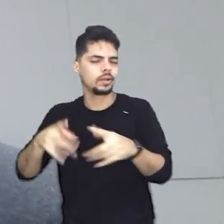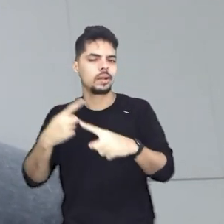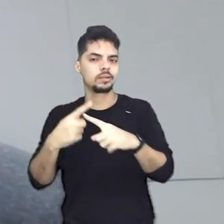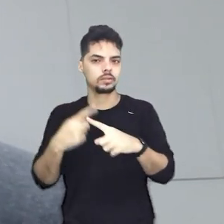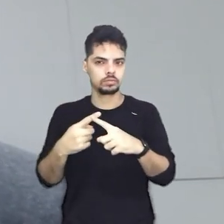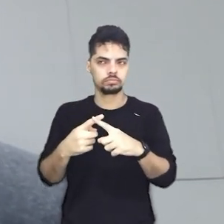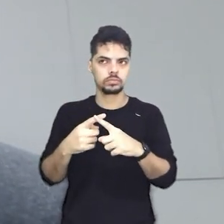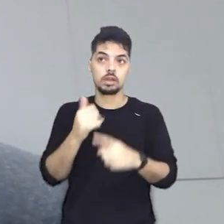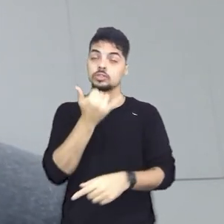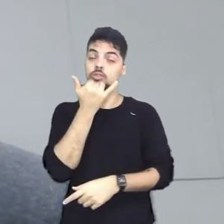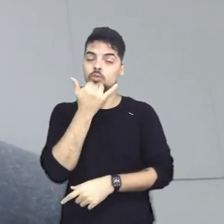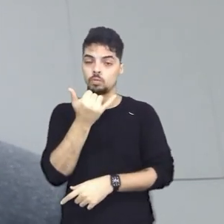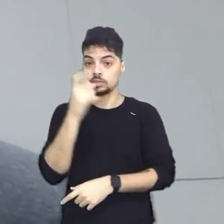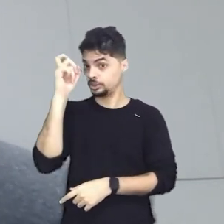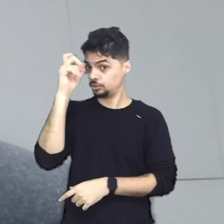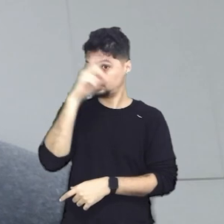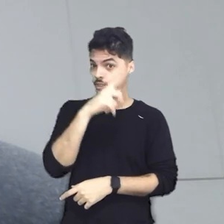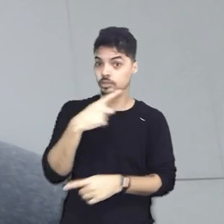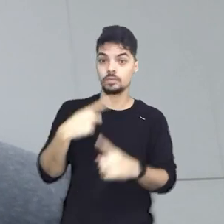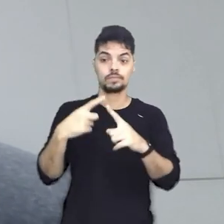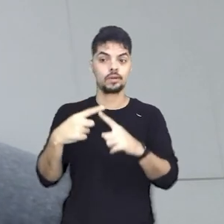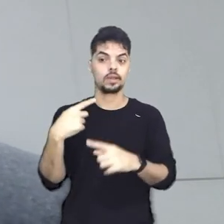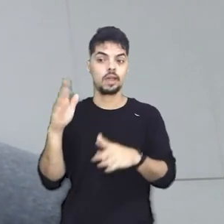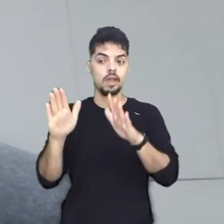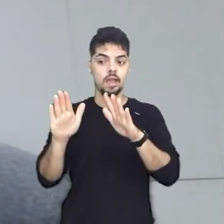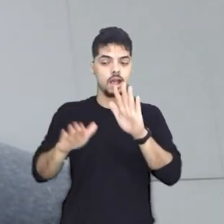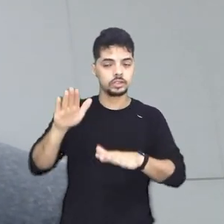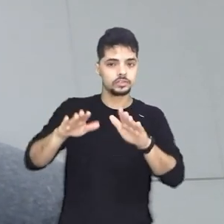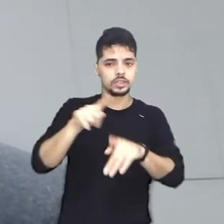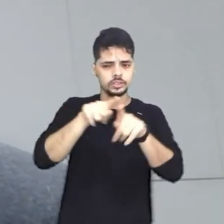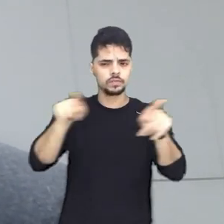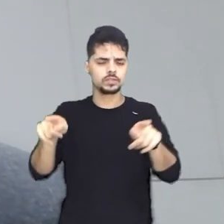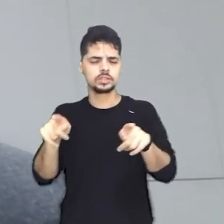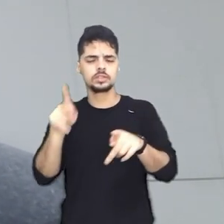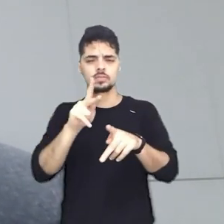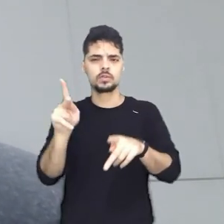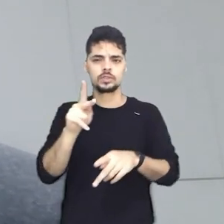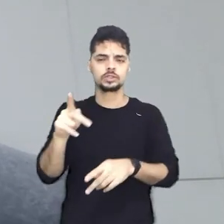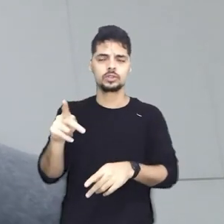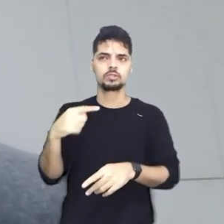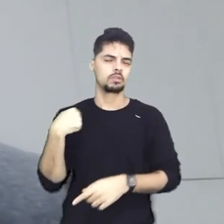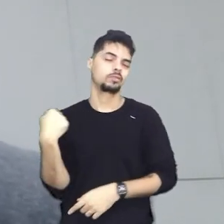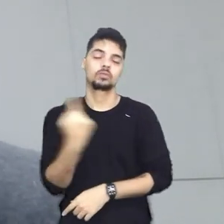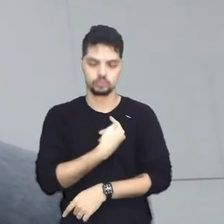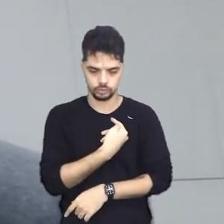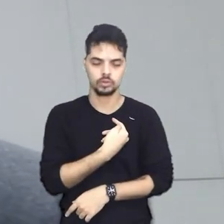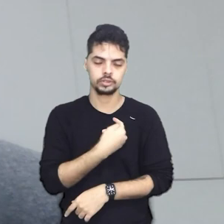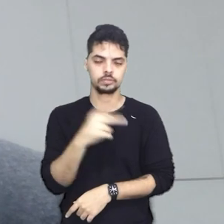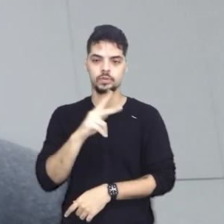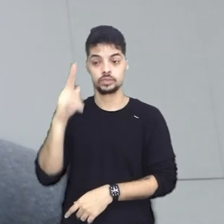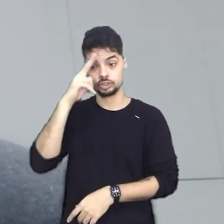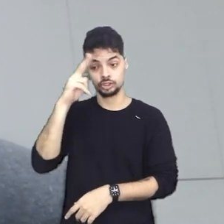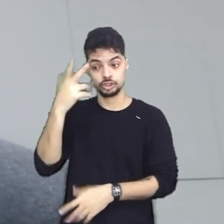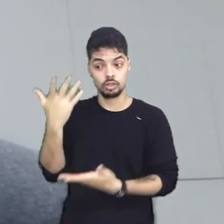de ser muito interessante, é também desafiador para